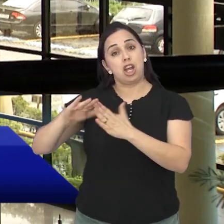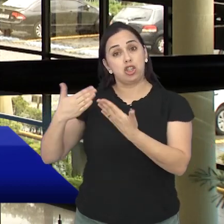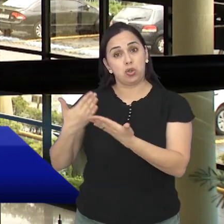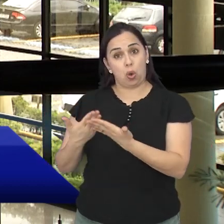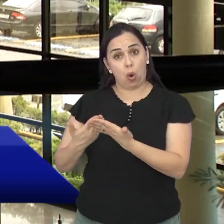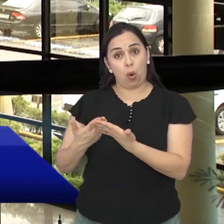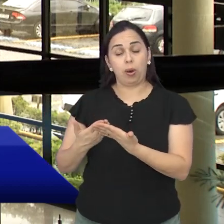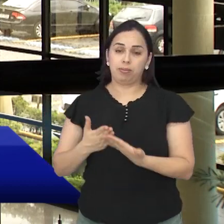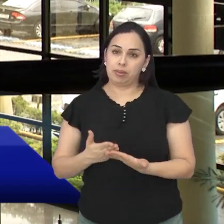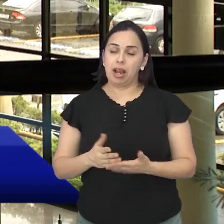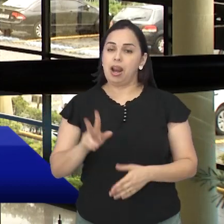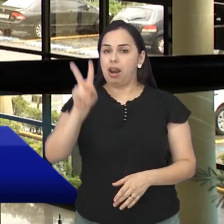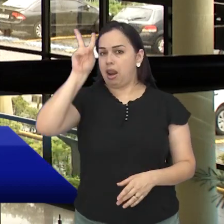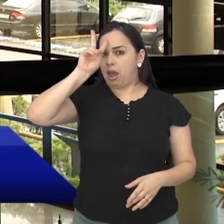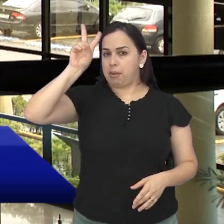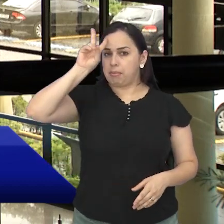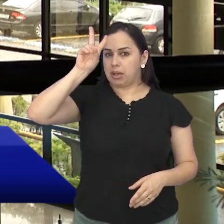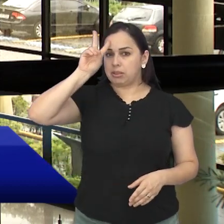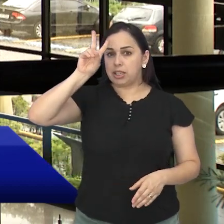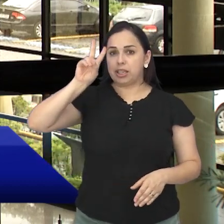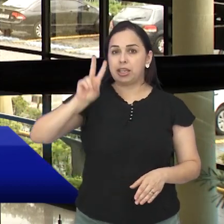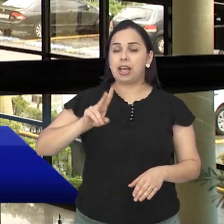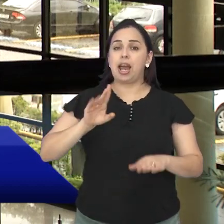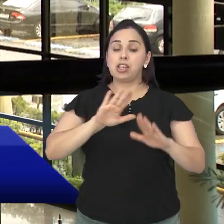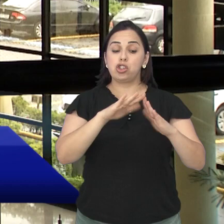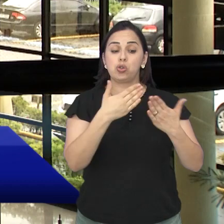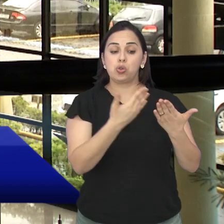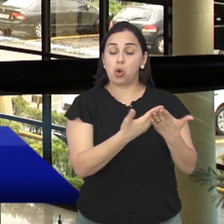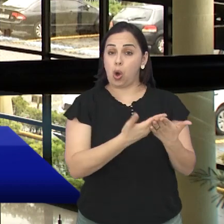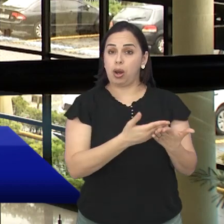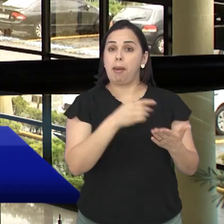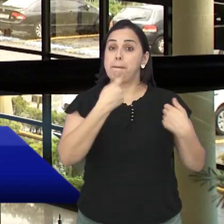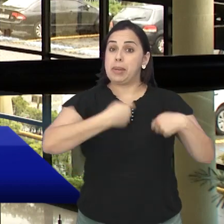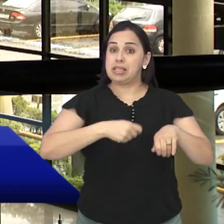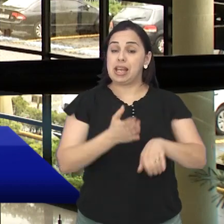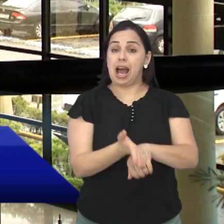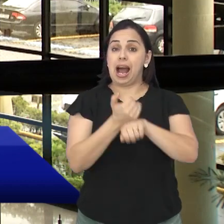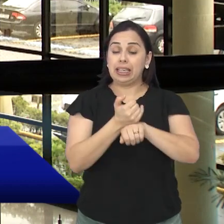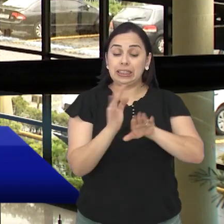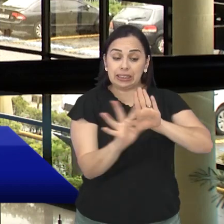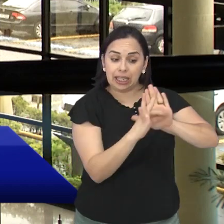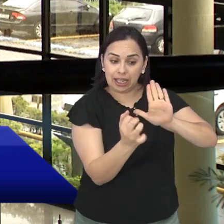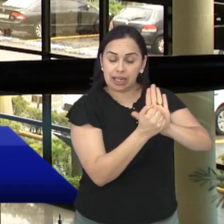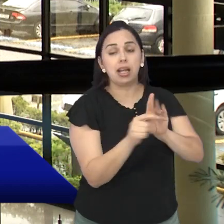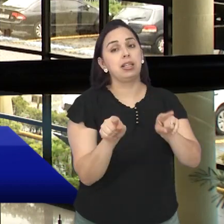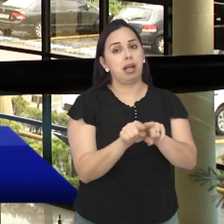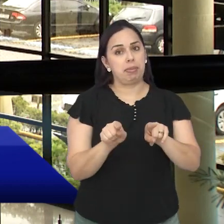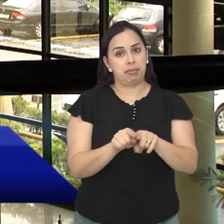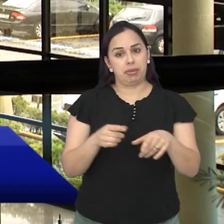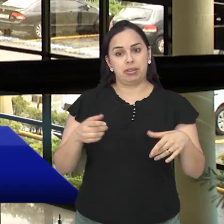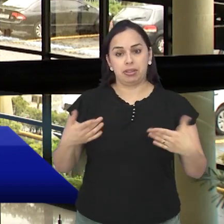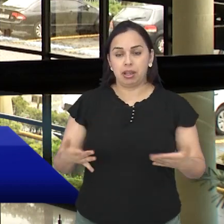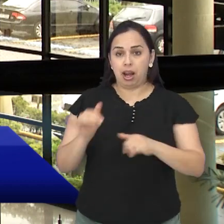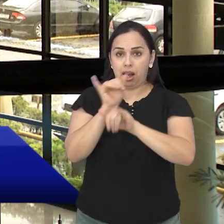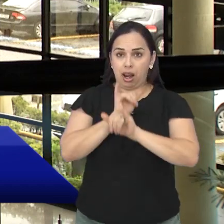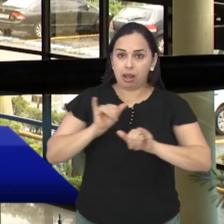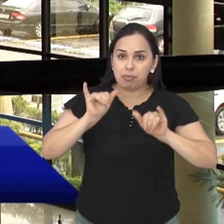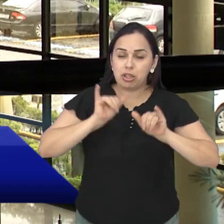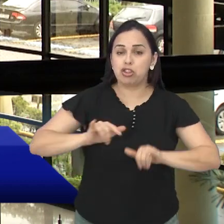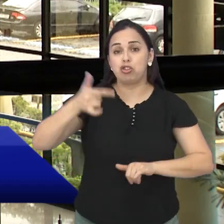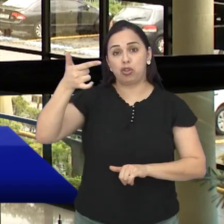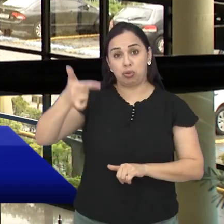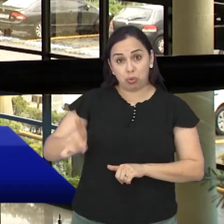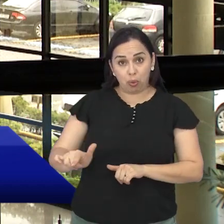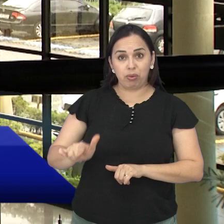que as instituições precisam estar devidamente cadastradas. Portanto, é isso, pessoal, reforçando mais uma